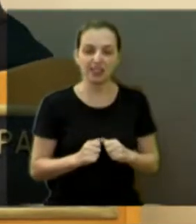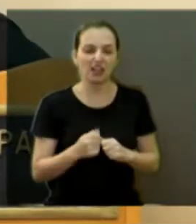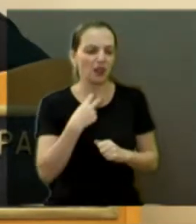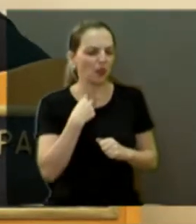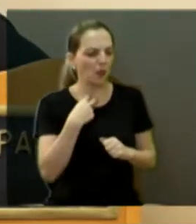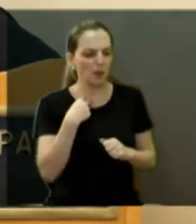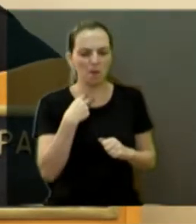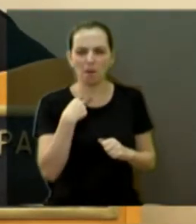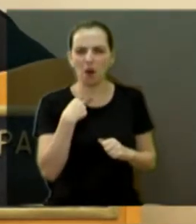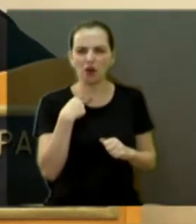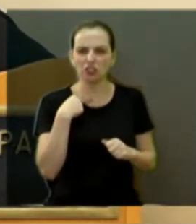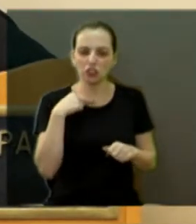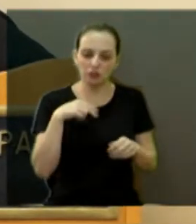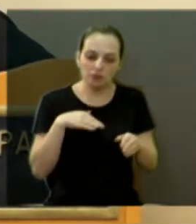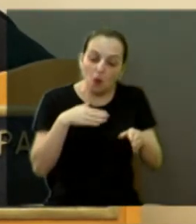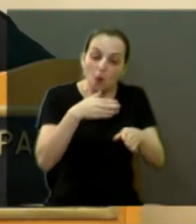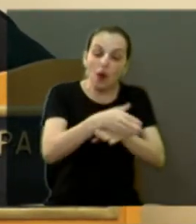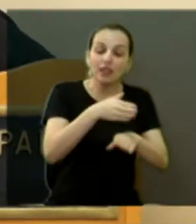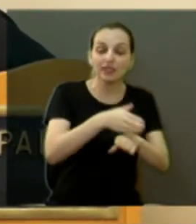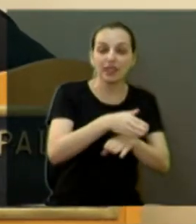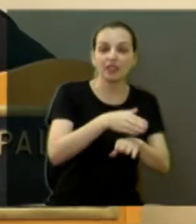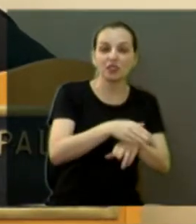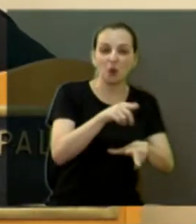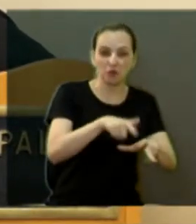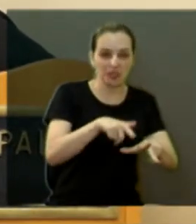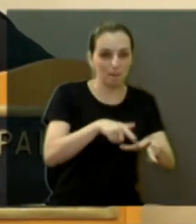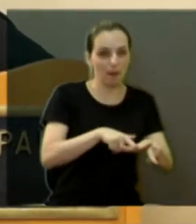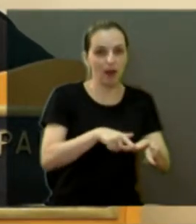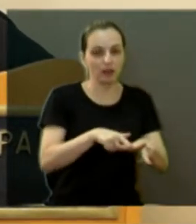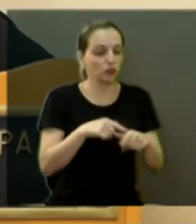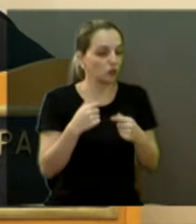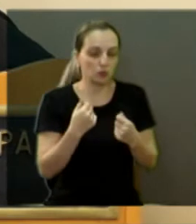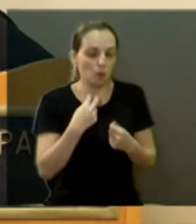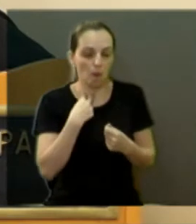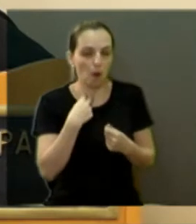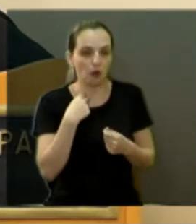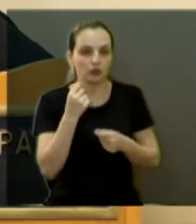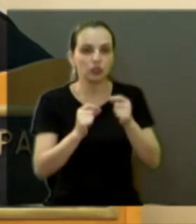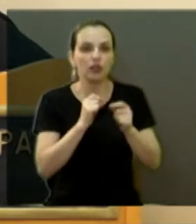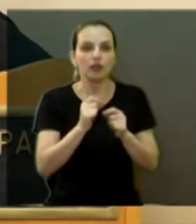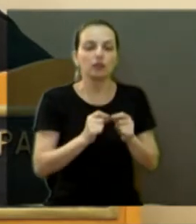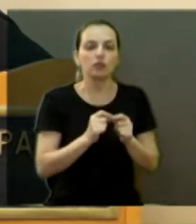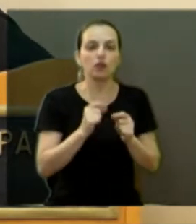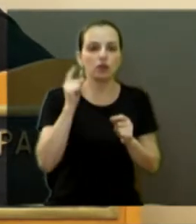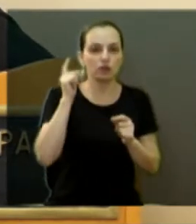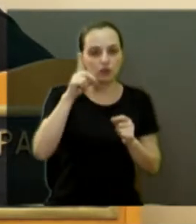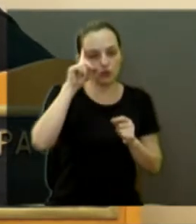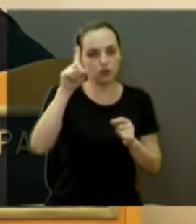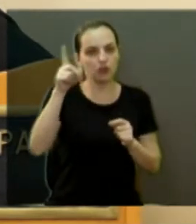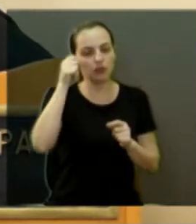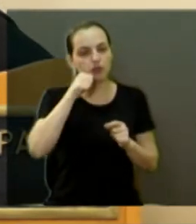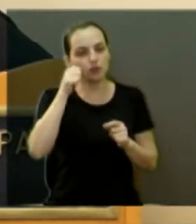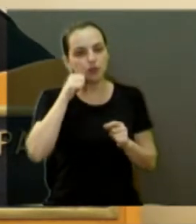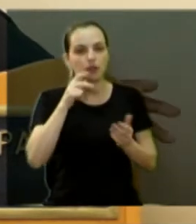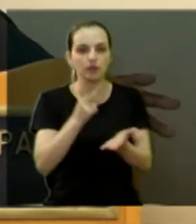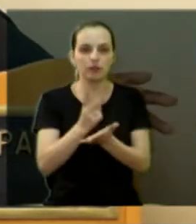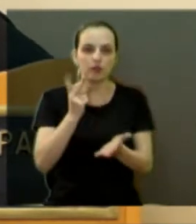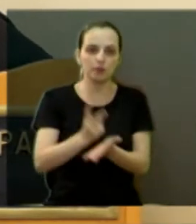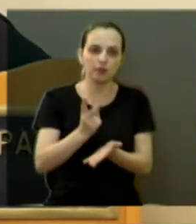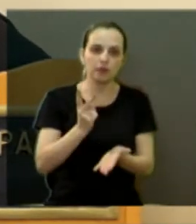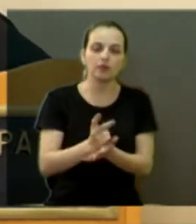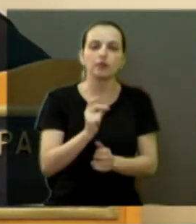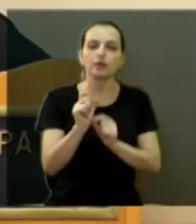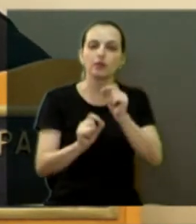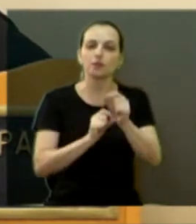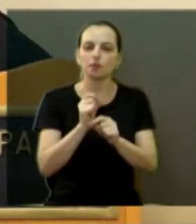orenha, viu? Isso é admiração muito grande para esse dia. Eu acho que o das mulheres é todo dia, viu? Um, eu, com todo o